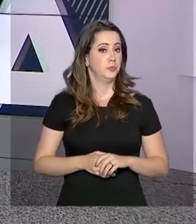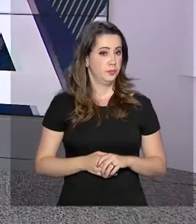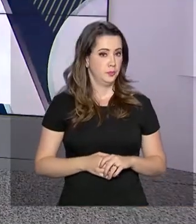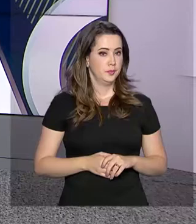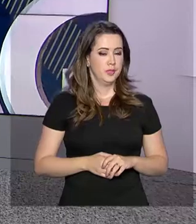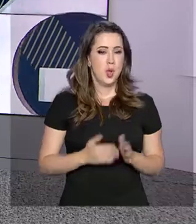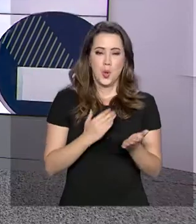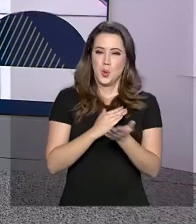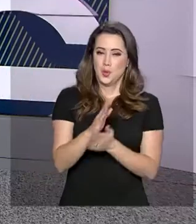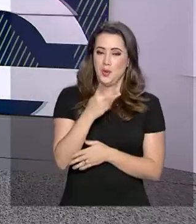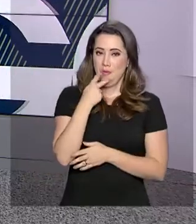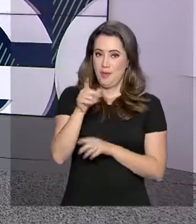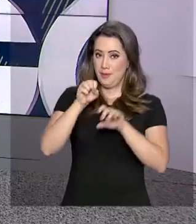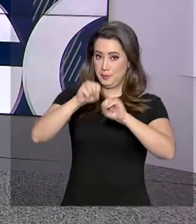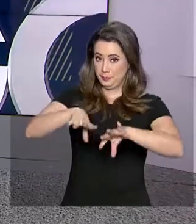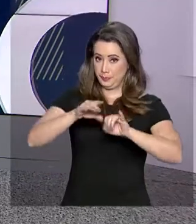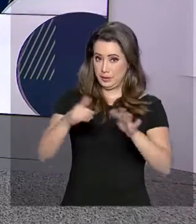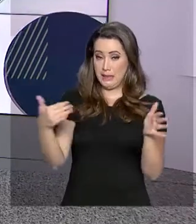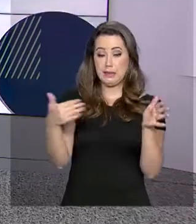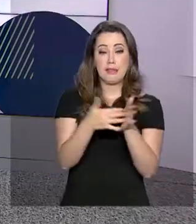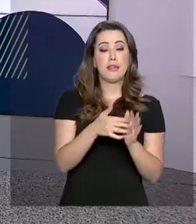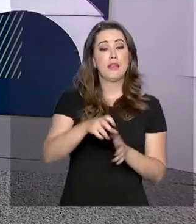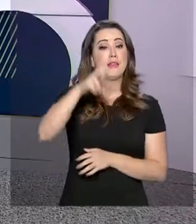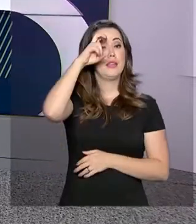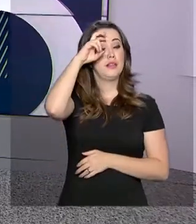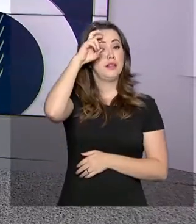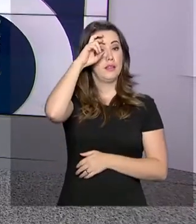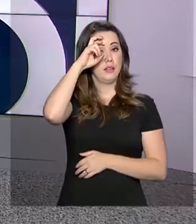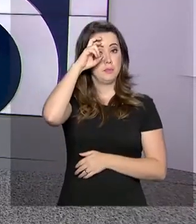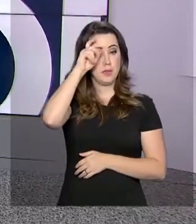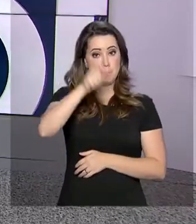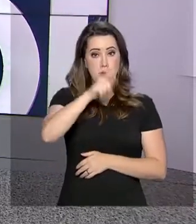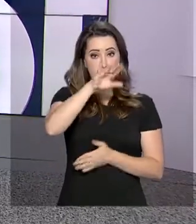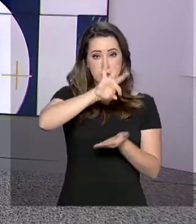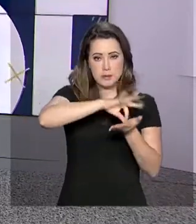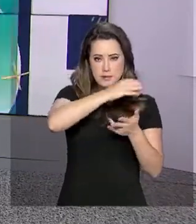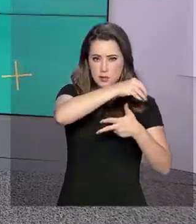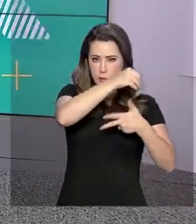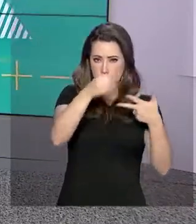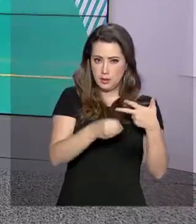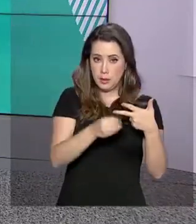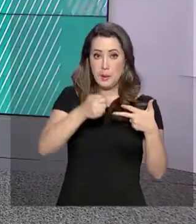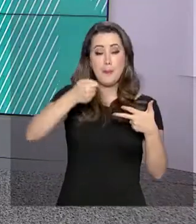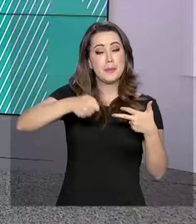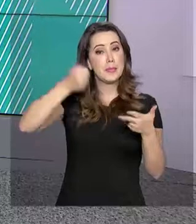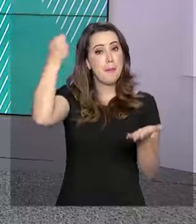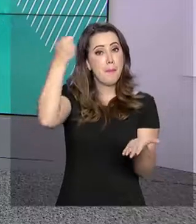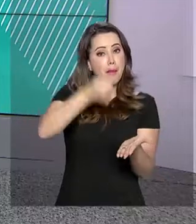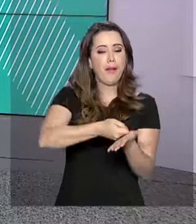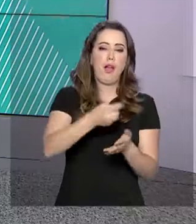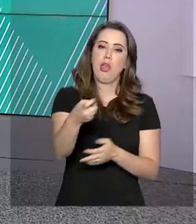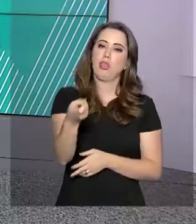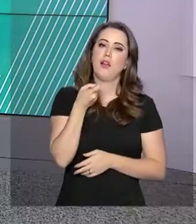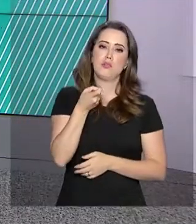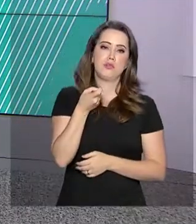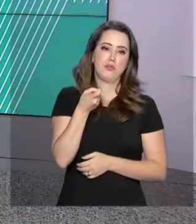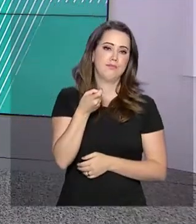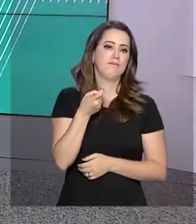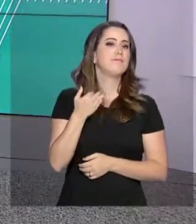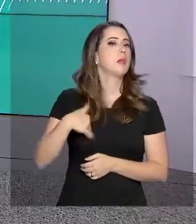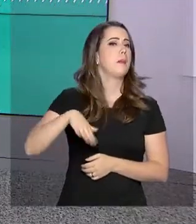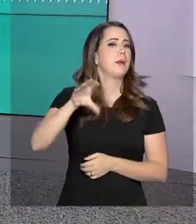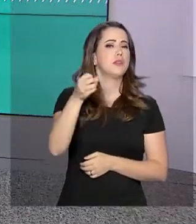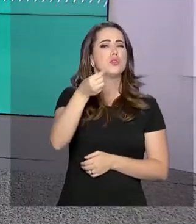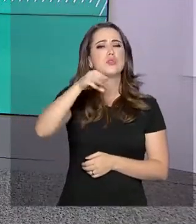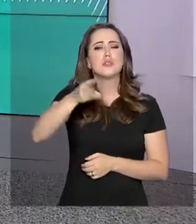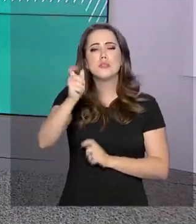os participantes do Enem têm até quinta-feira para pagar a taxa no valor de R$ 85. Mais de R$ 6,3 milhões se